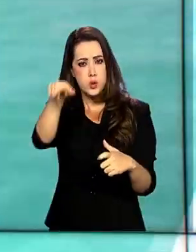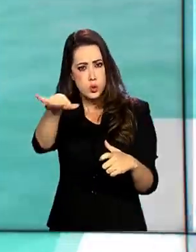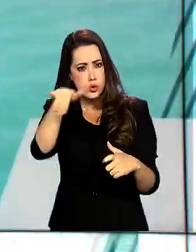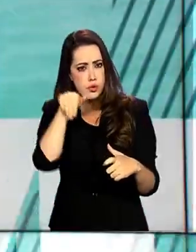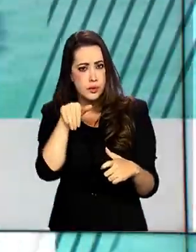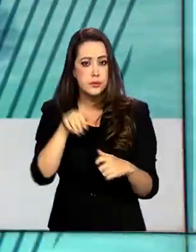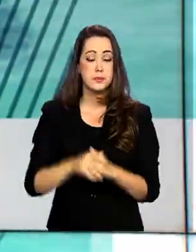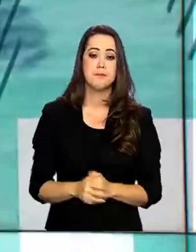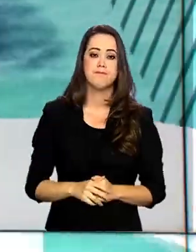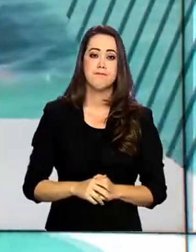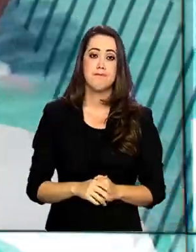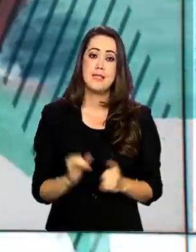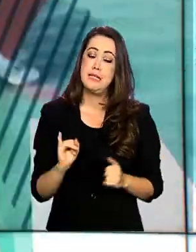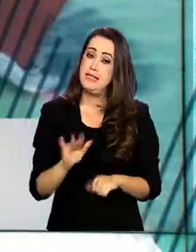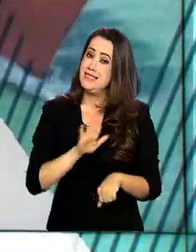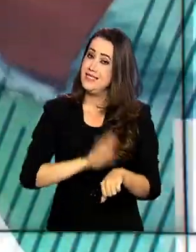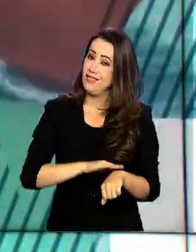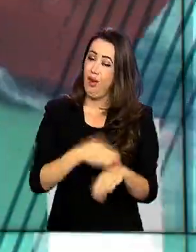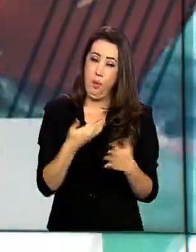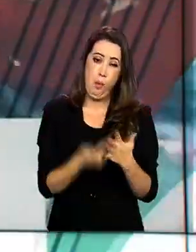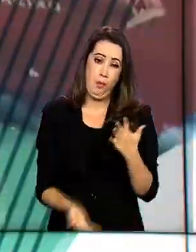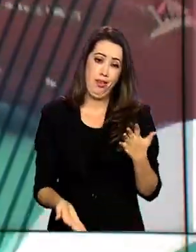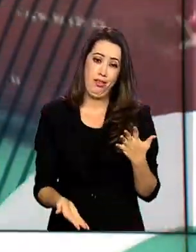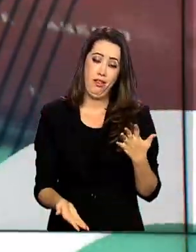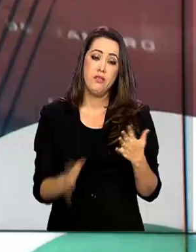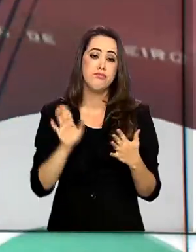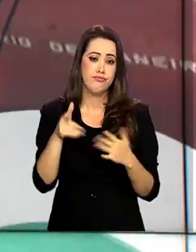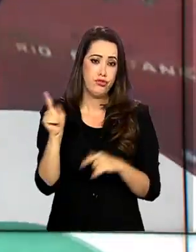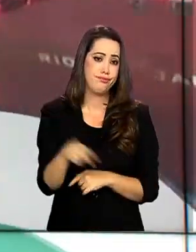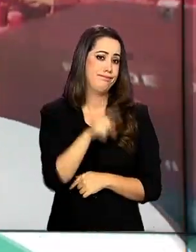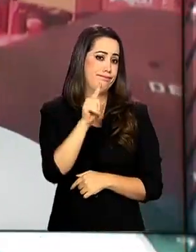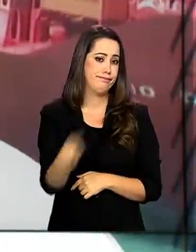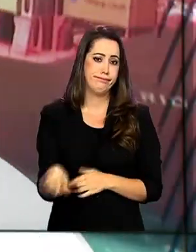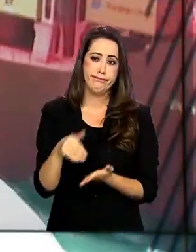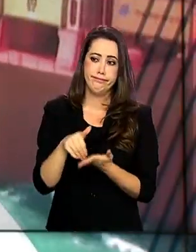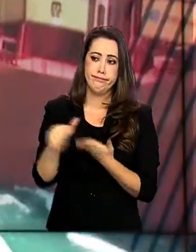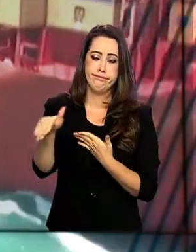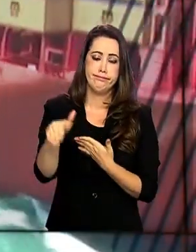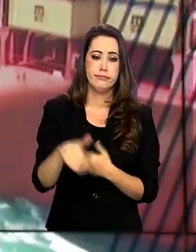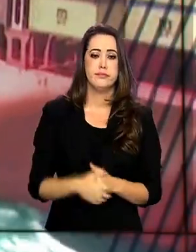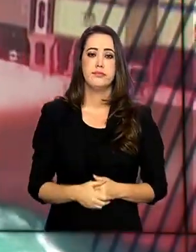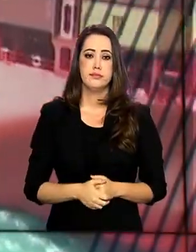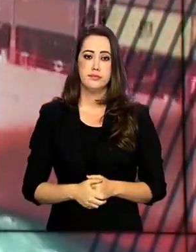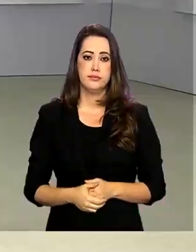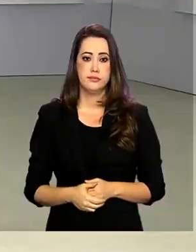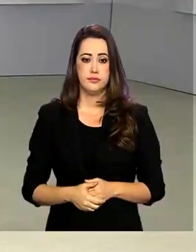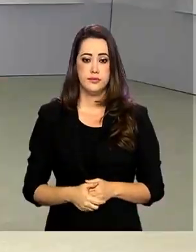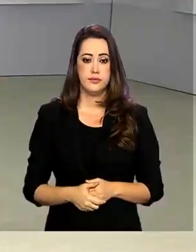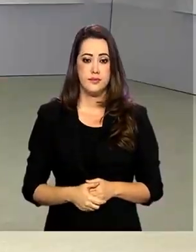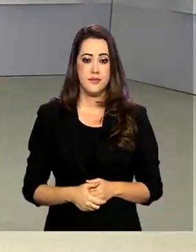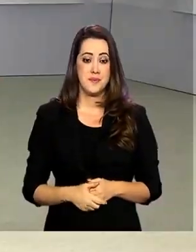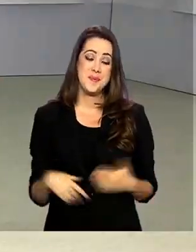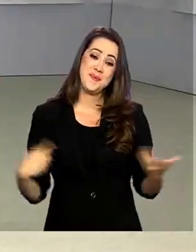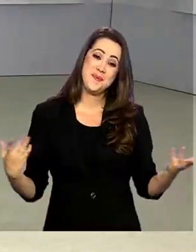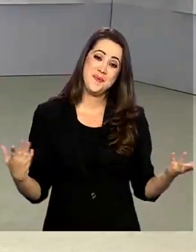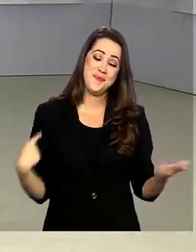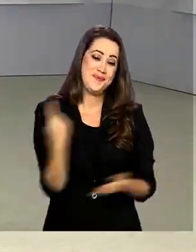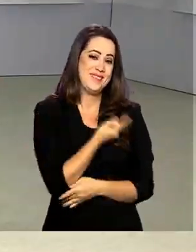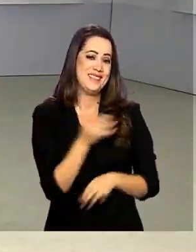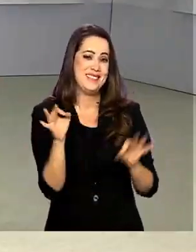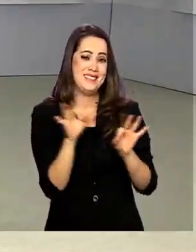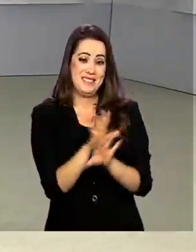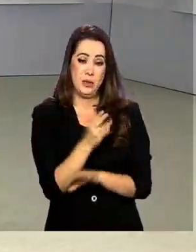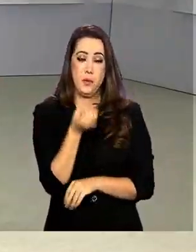-selecionado. A perda do prazo implica automaticamente a reprovação do candidato. A gente fica por aqui.